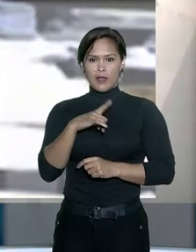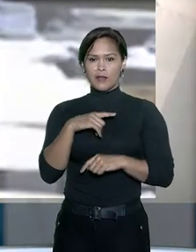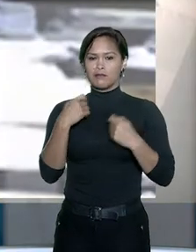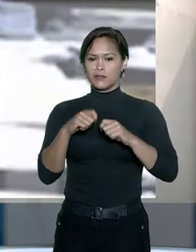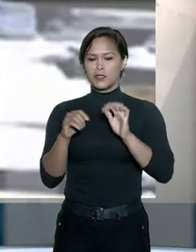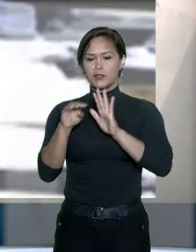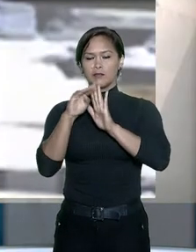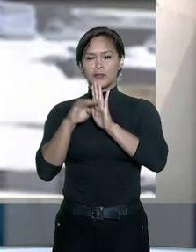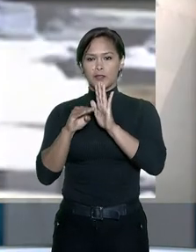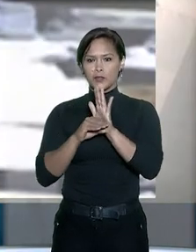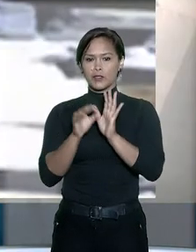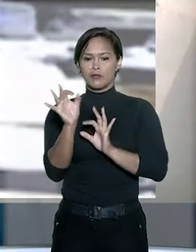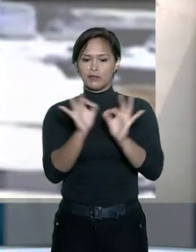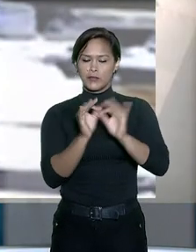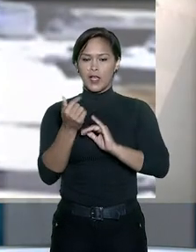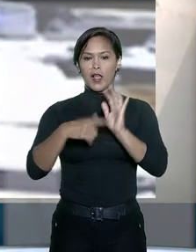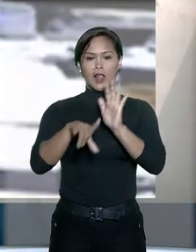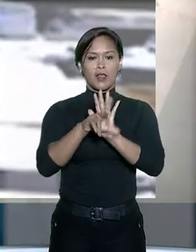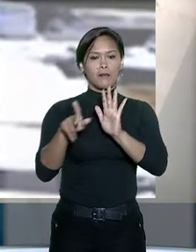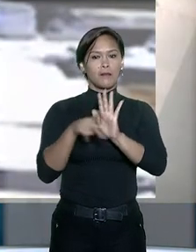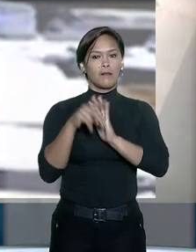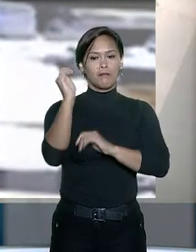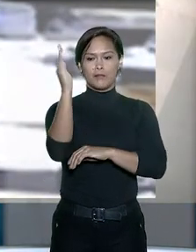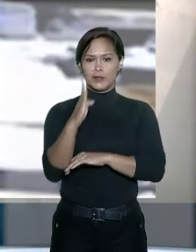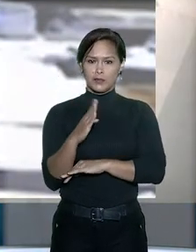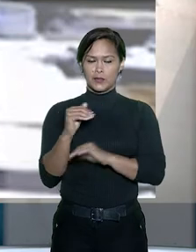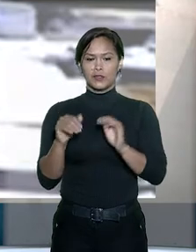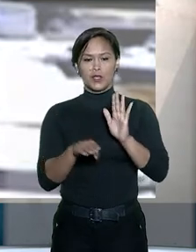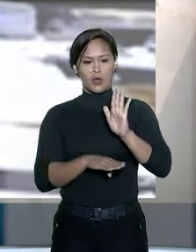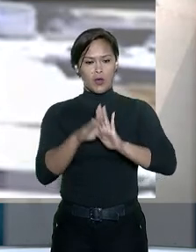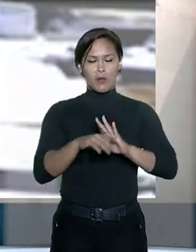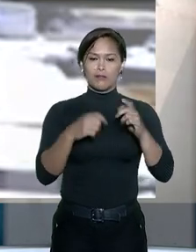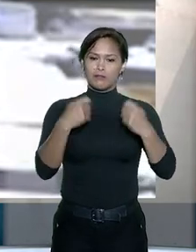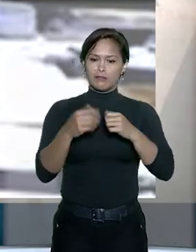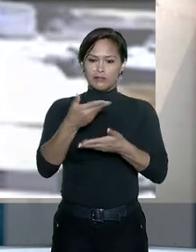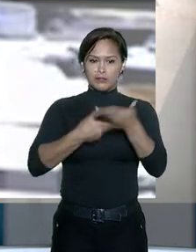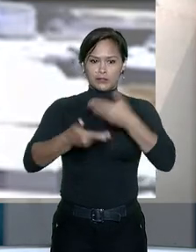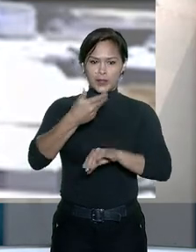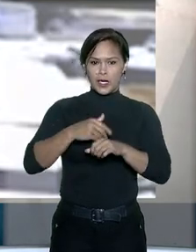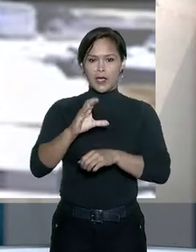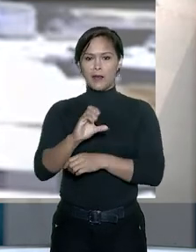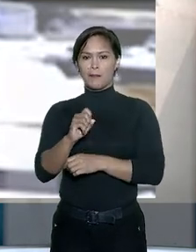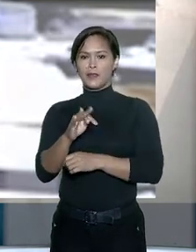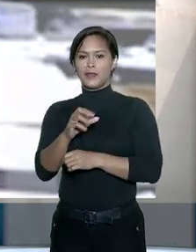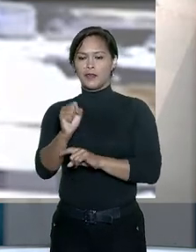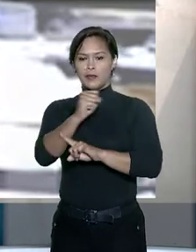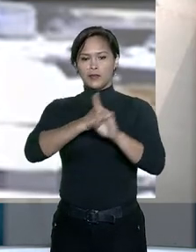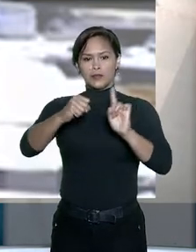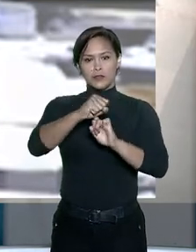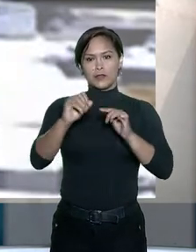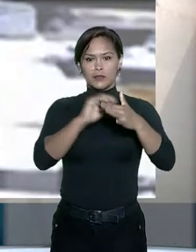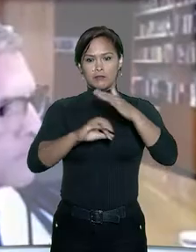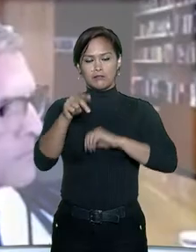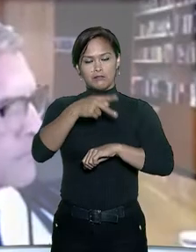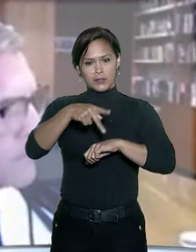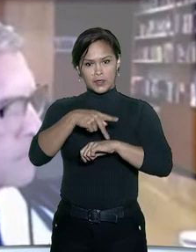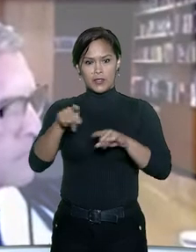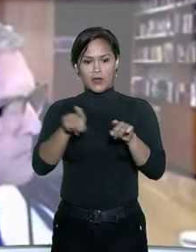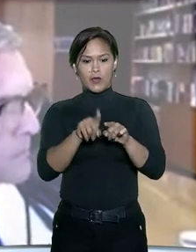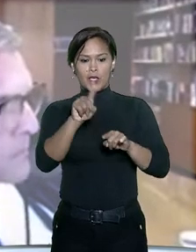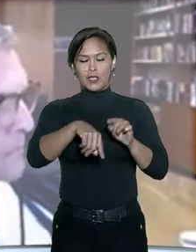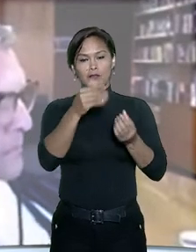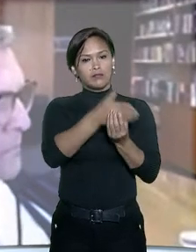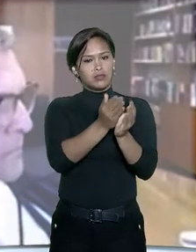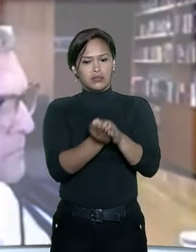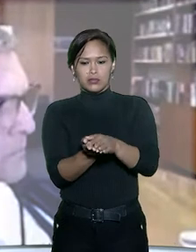constituída segundo as leis locais ou, ao menos, deve participar do capital social de empresa nacional. E, no caso dos